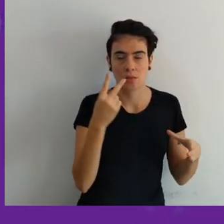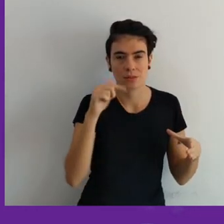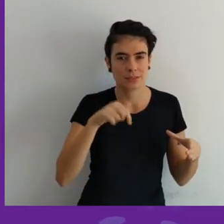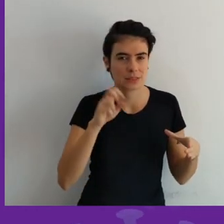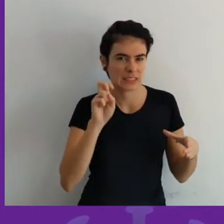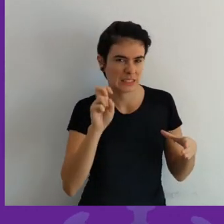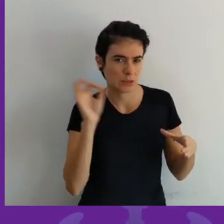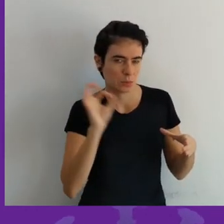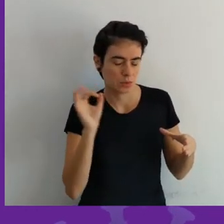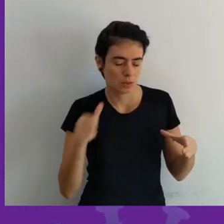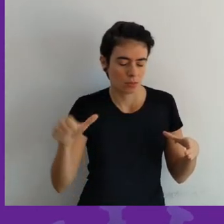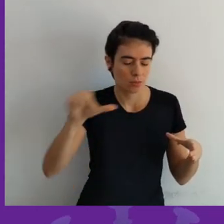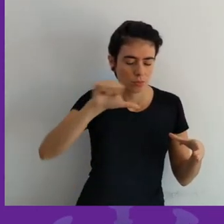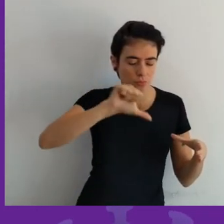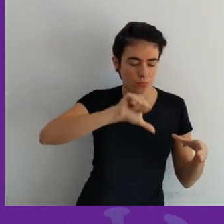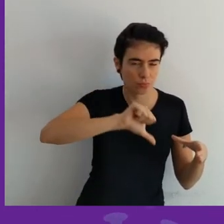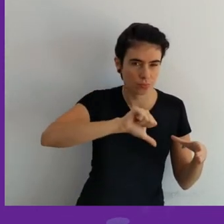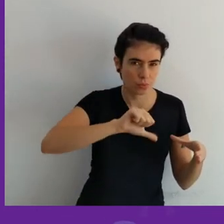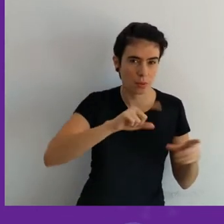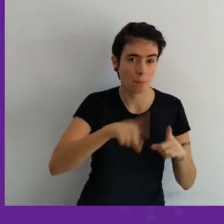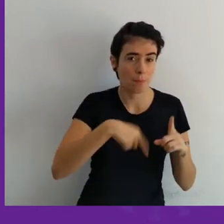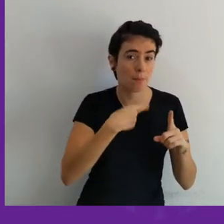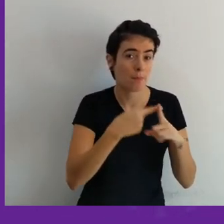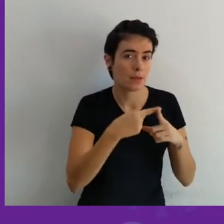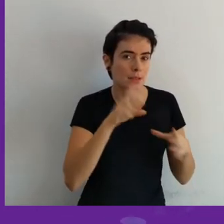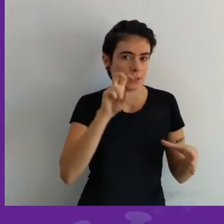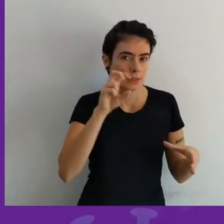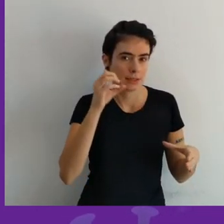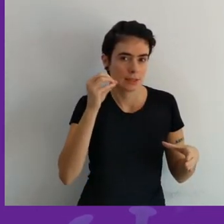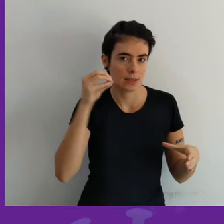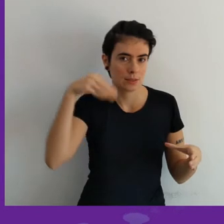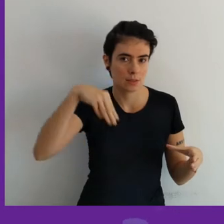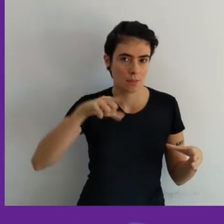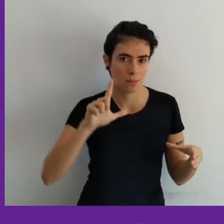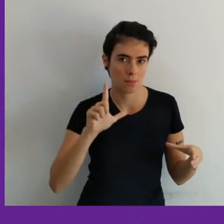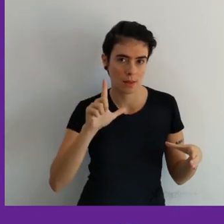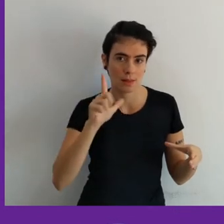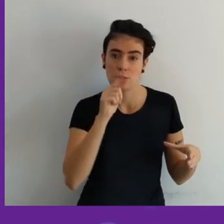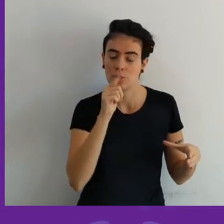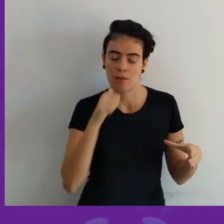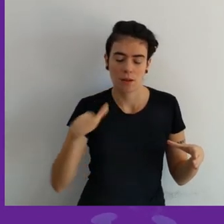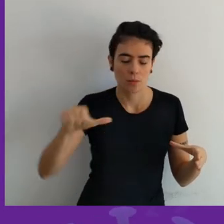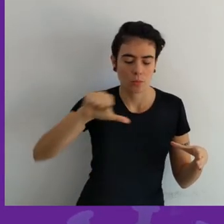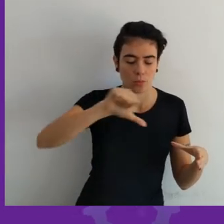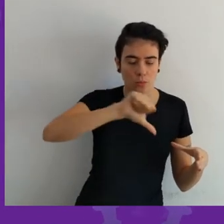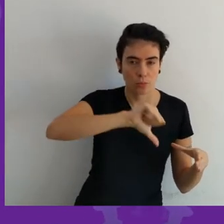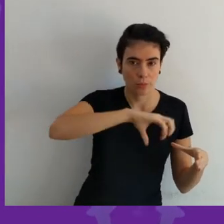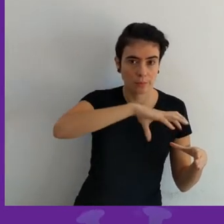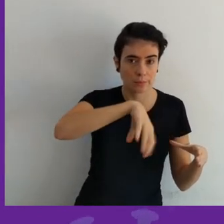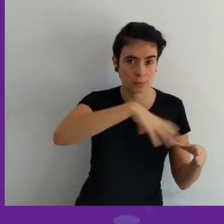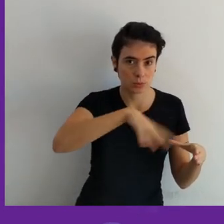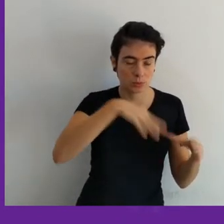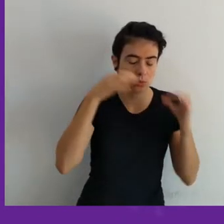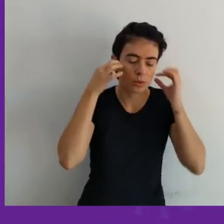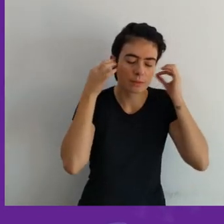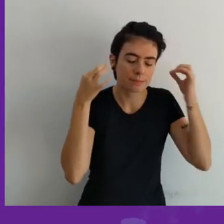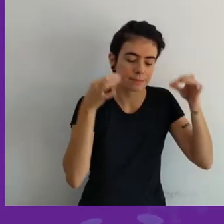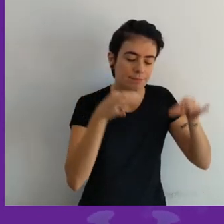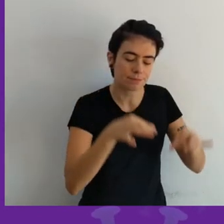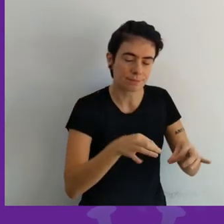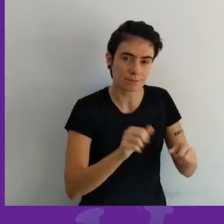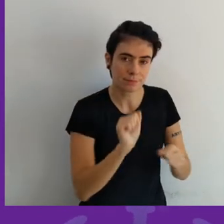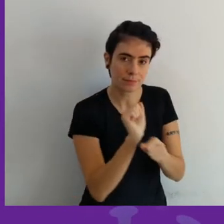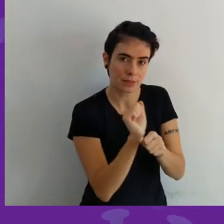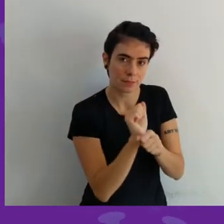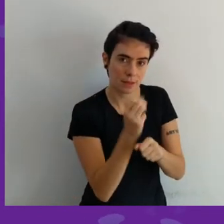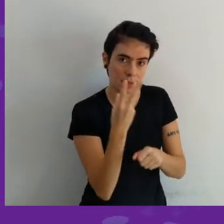água sanitária dessa água sanitária que é a dois ou então até dois e meio por cento a gente mistura